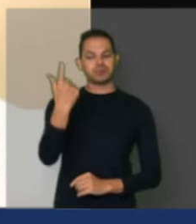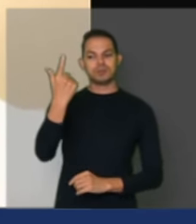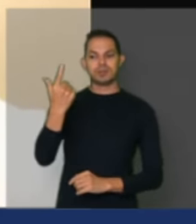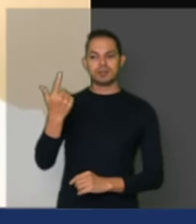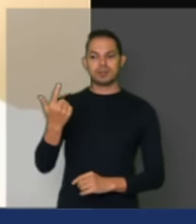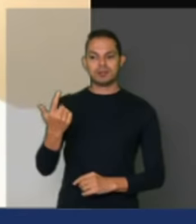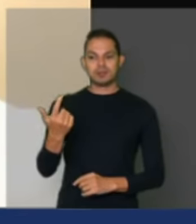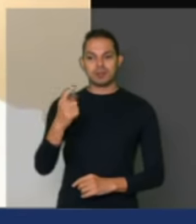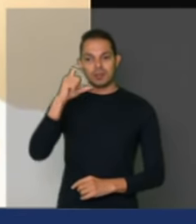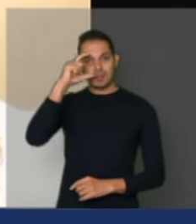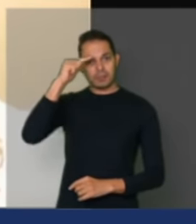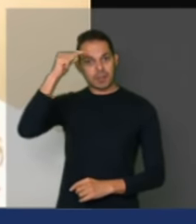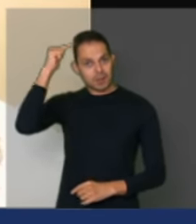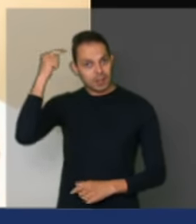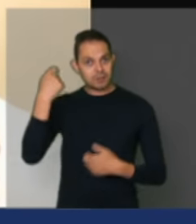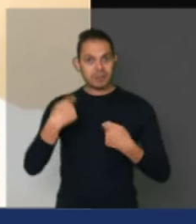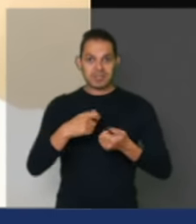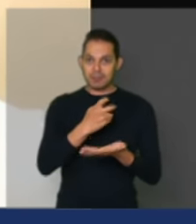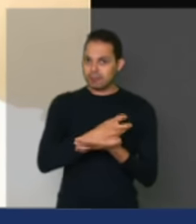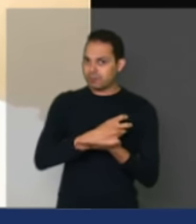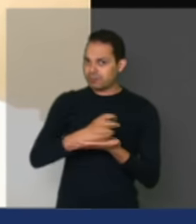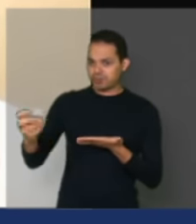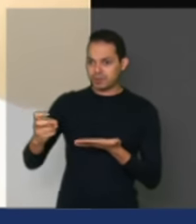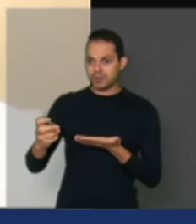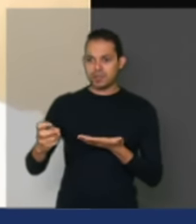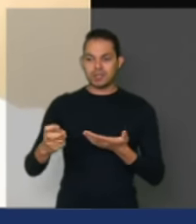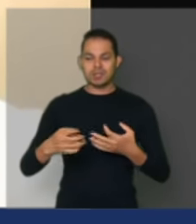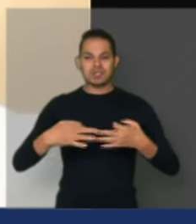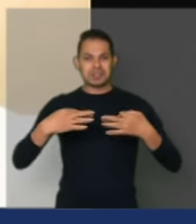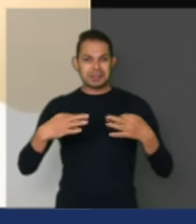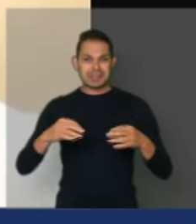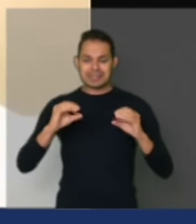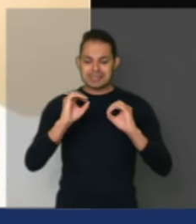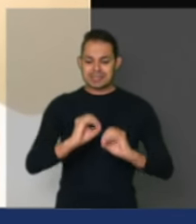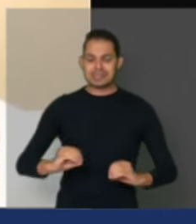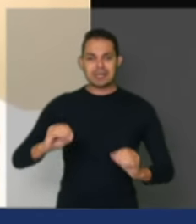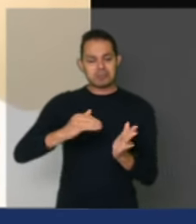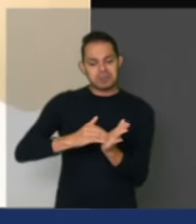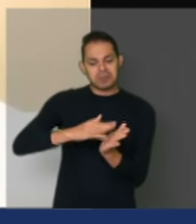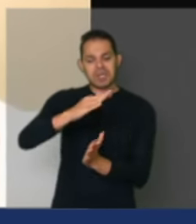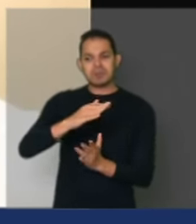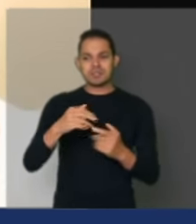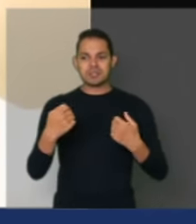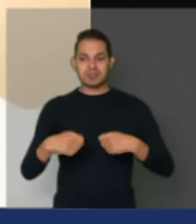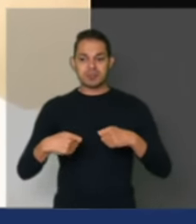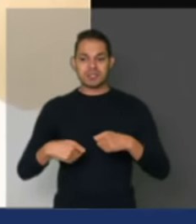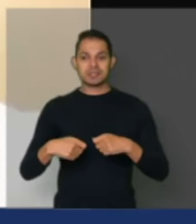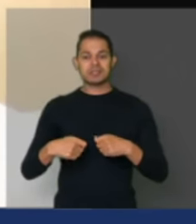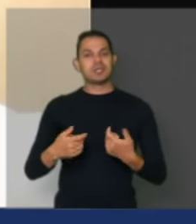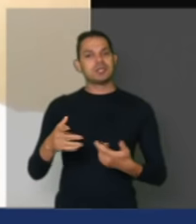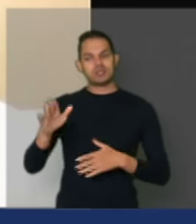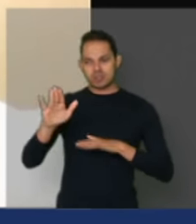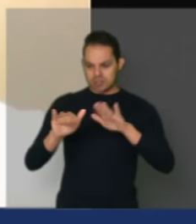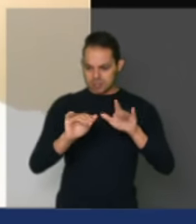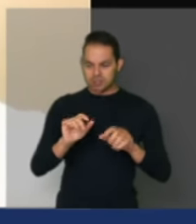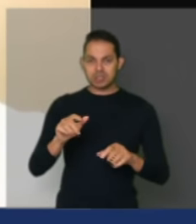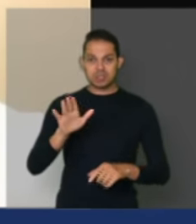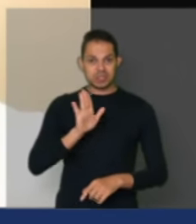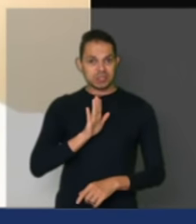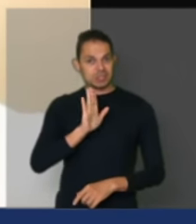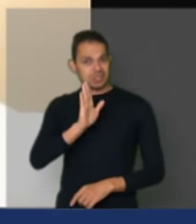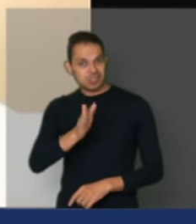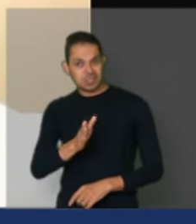O Sr. Paulo Guedes devia ser exonerado por dignidade mínima pedir demissão. Eles já estão convocados pela